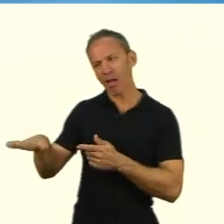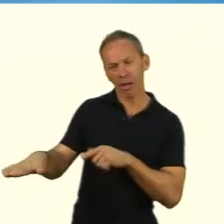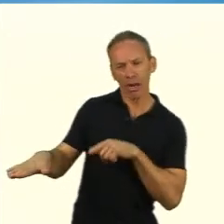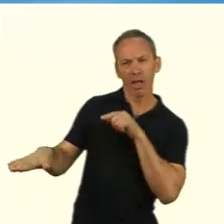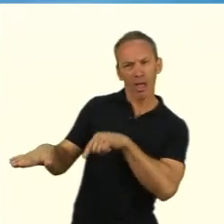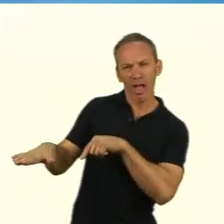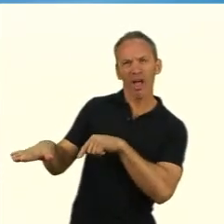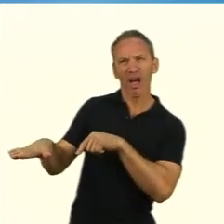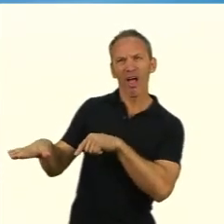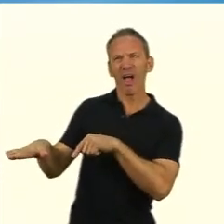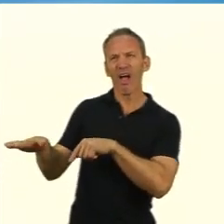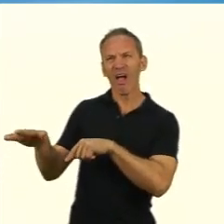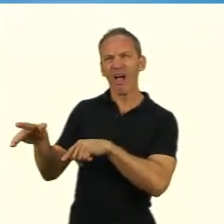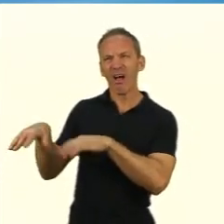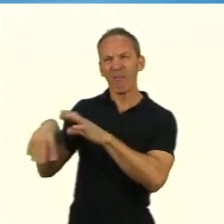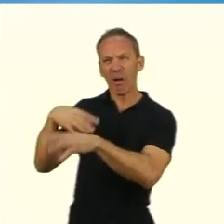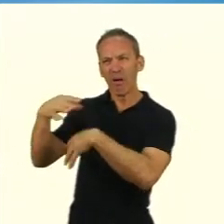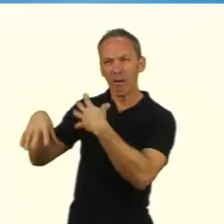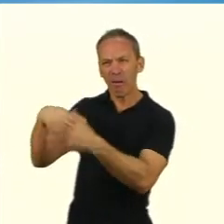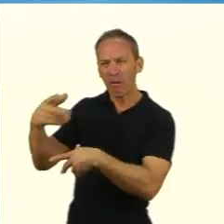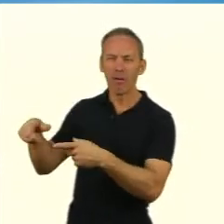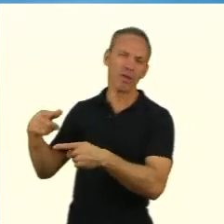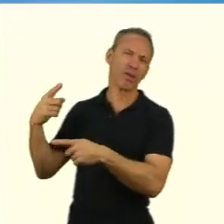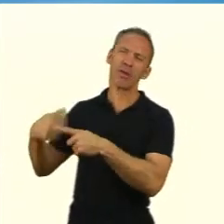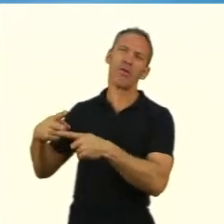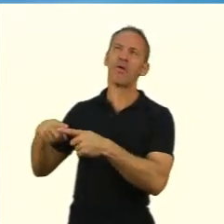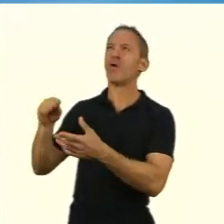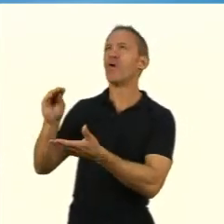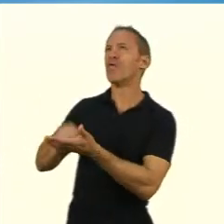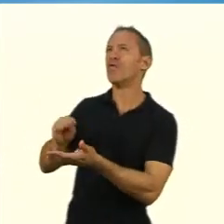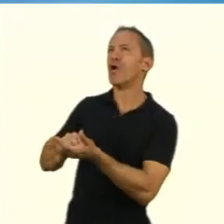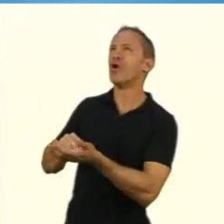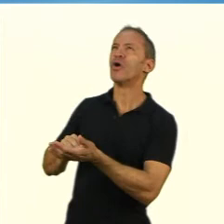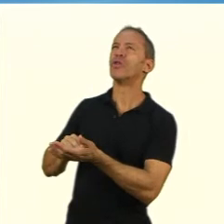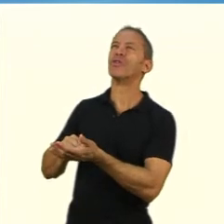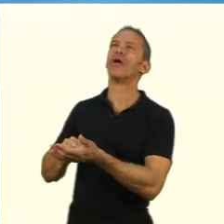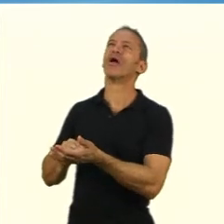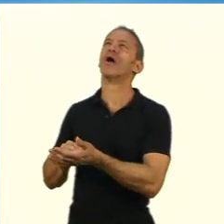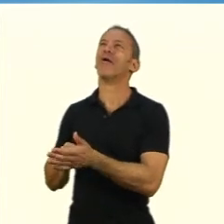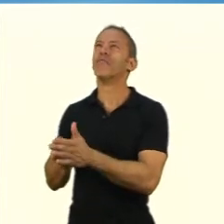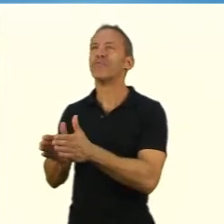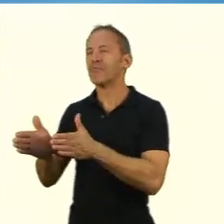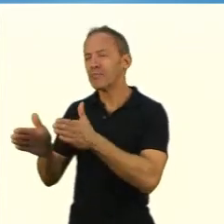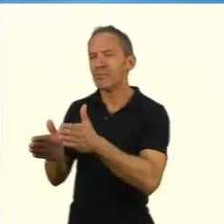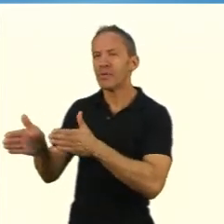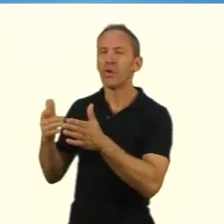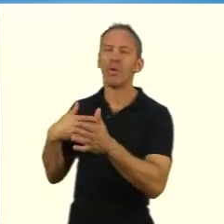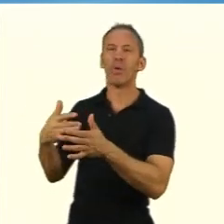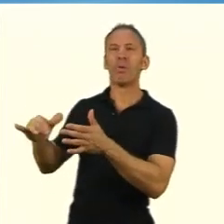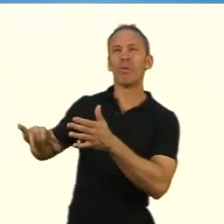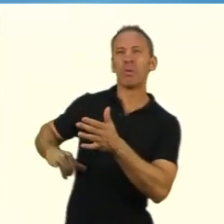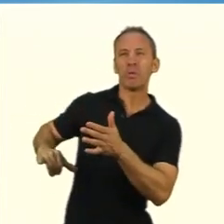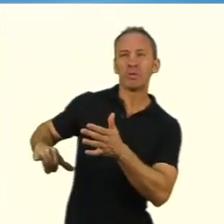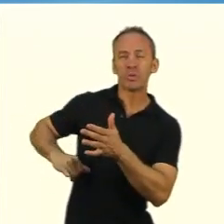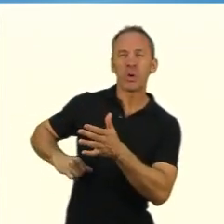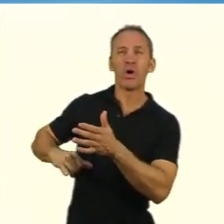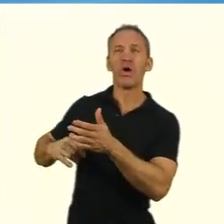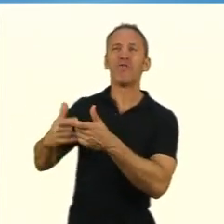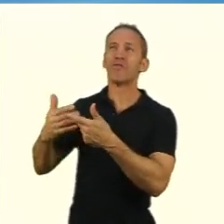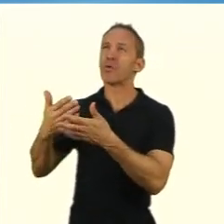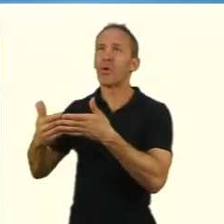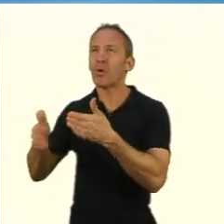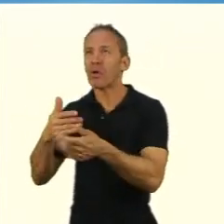Exato. Então, às vezes, você está dentro de uma sala, né? E você começa a observar que existe uma certa indisciplina por parte de determinadas